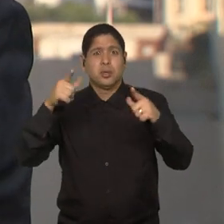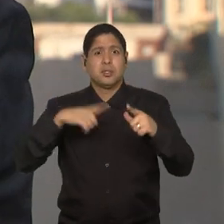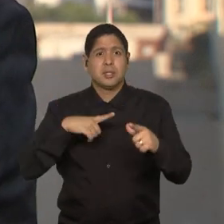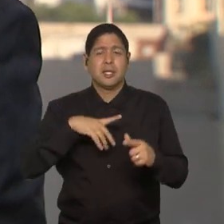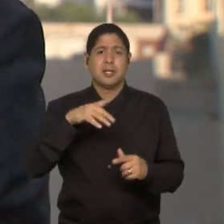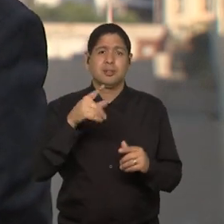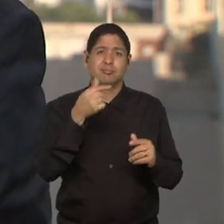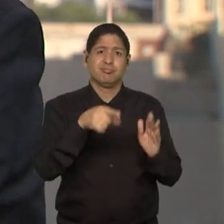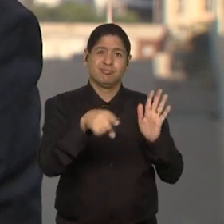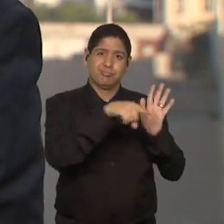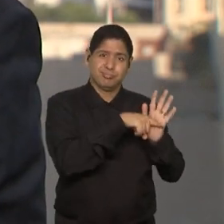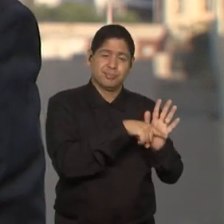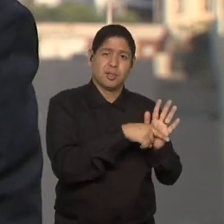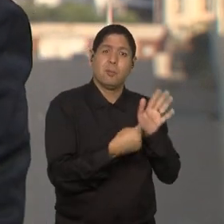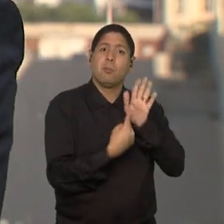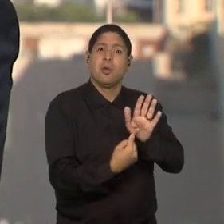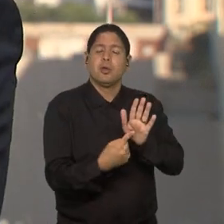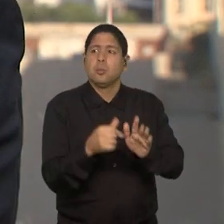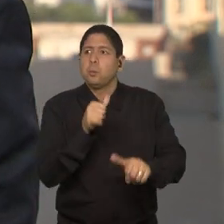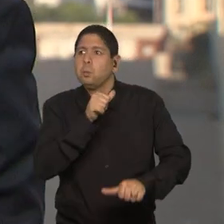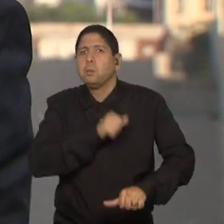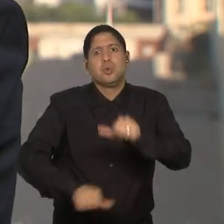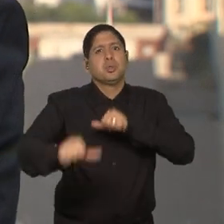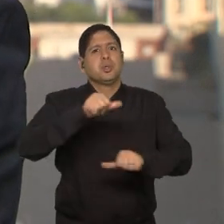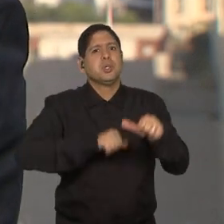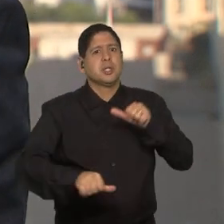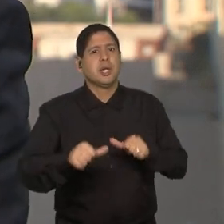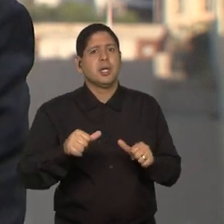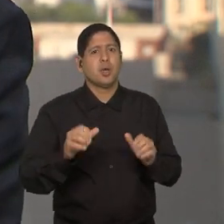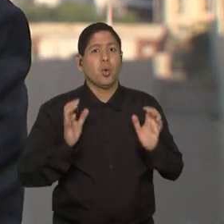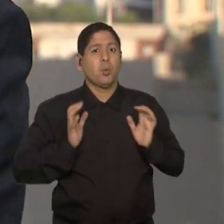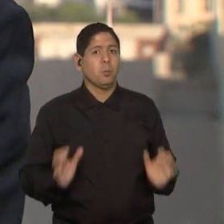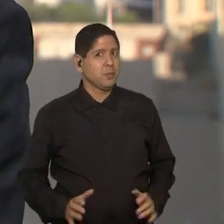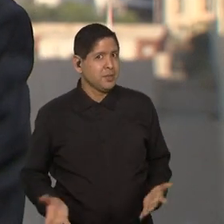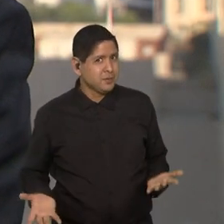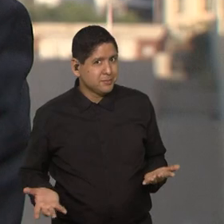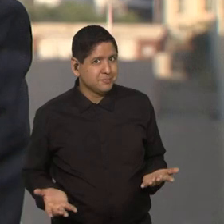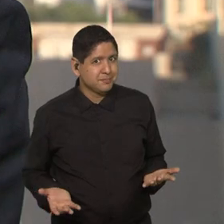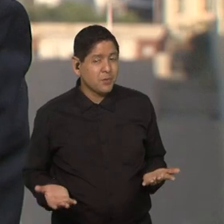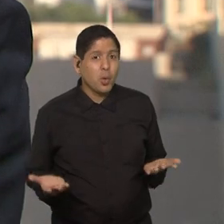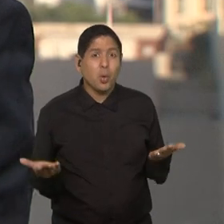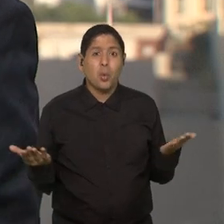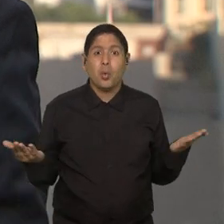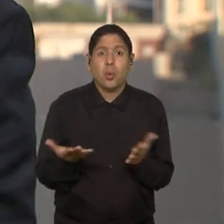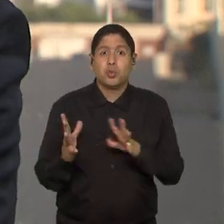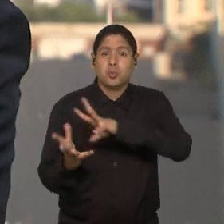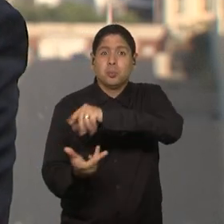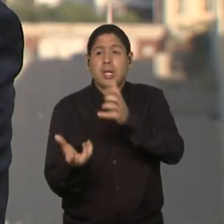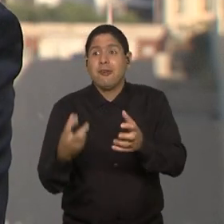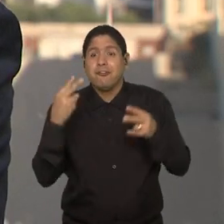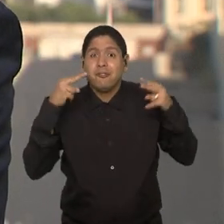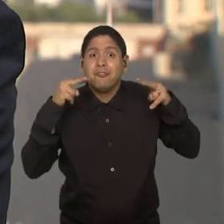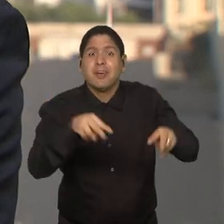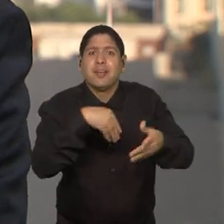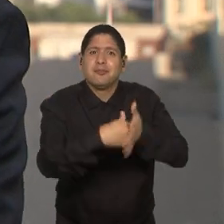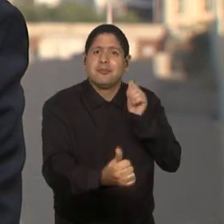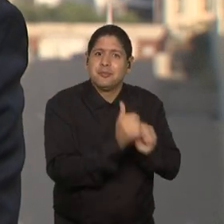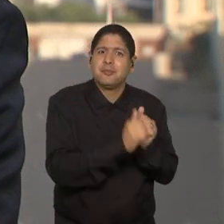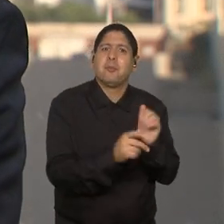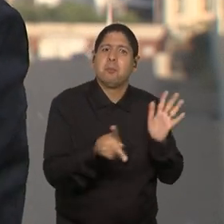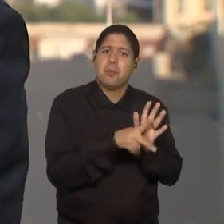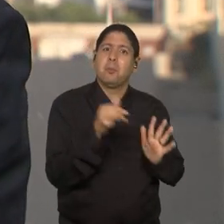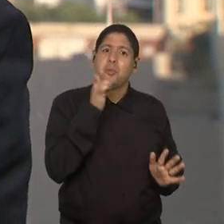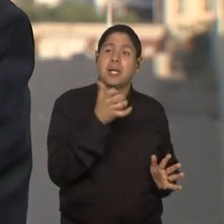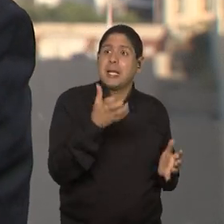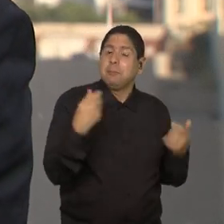deficitárias, o que mostra uma mudança... Comportamento. Exatamente. Então, o mundo quer ver o futebol feminino e tem